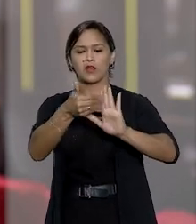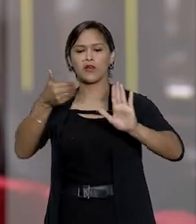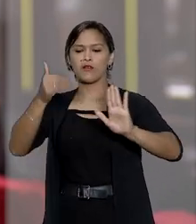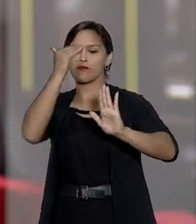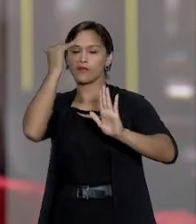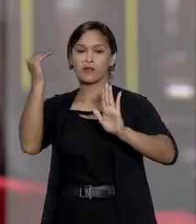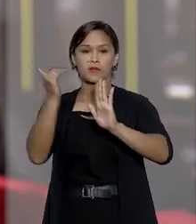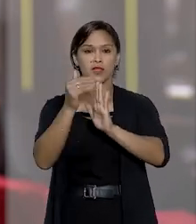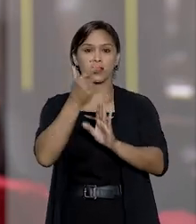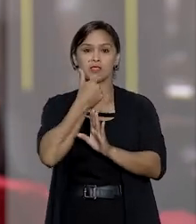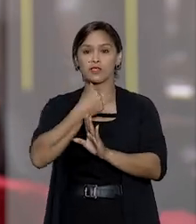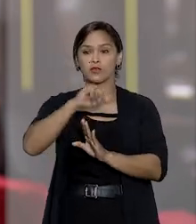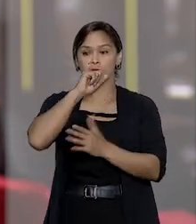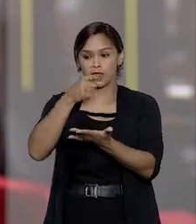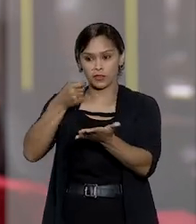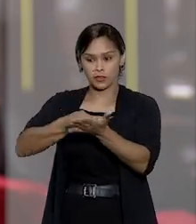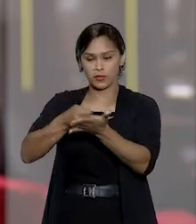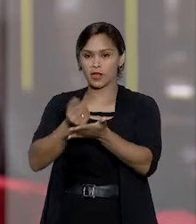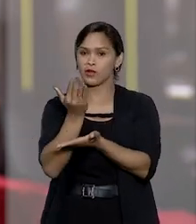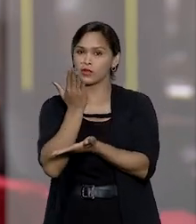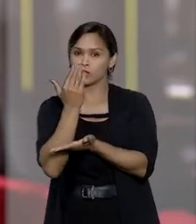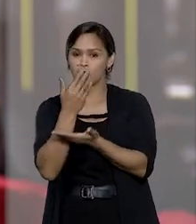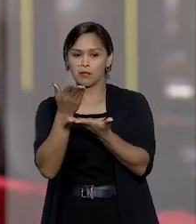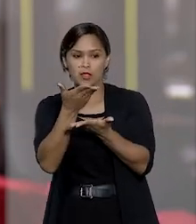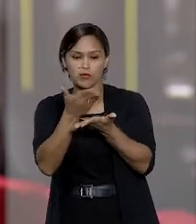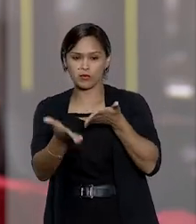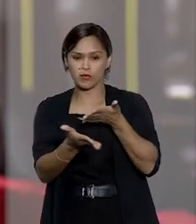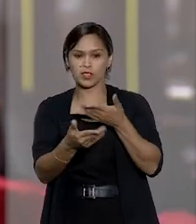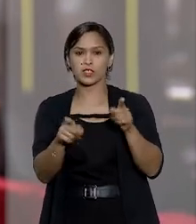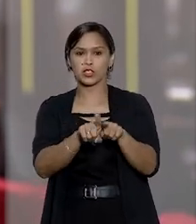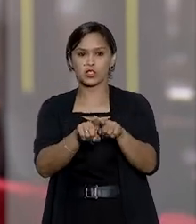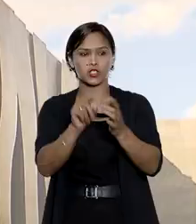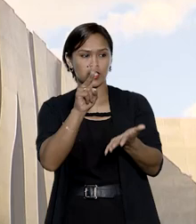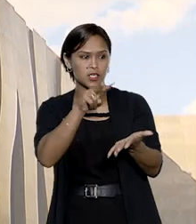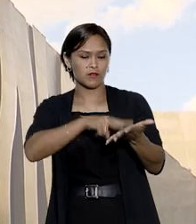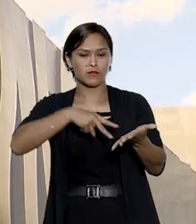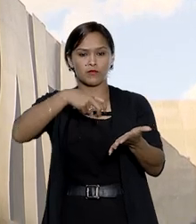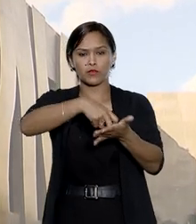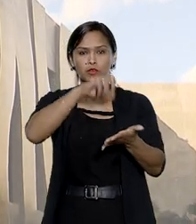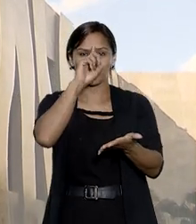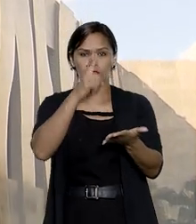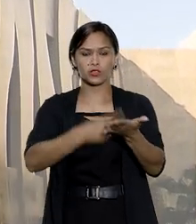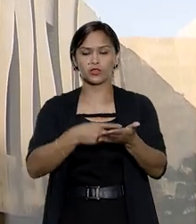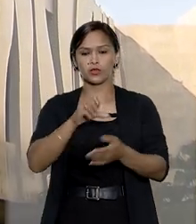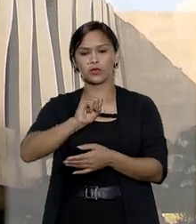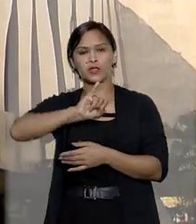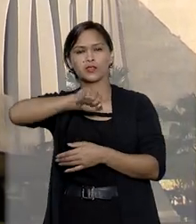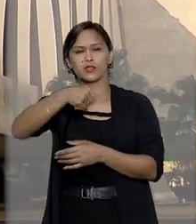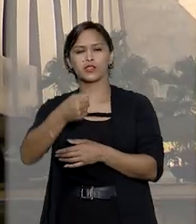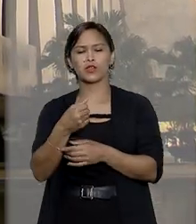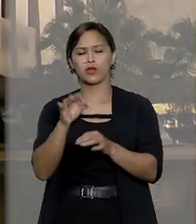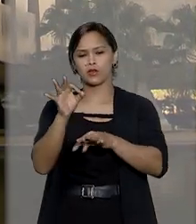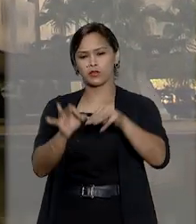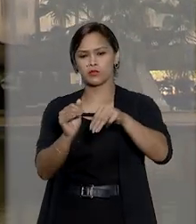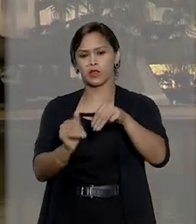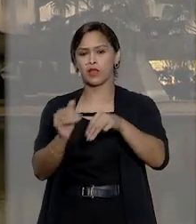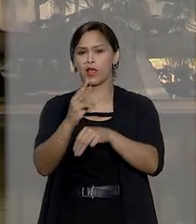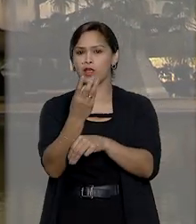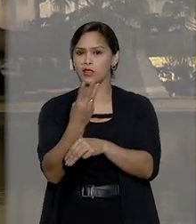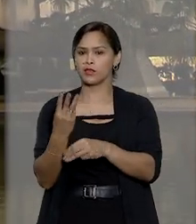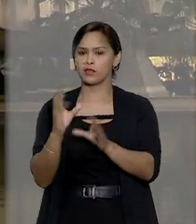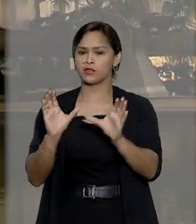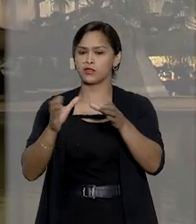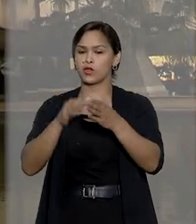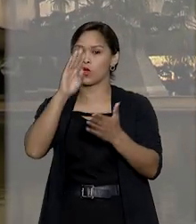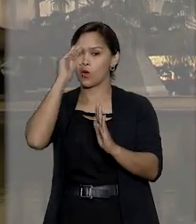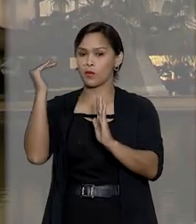a obrigação do pai de pagar os alimentos vencidos e executados. No STJ, os ministros da terceira turma consideraram